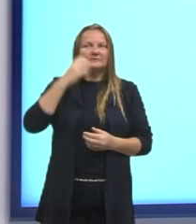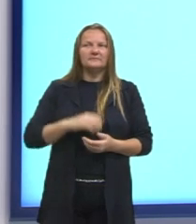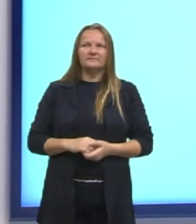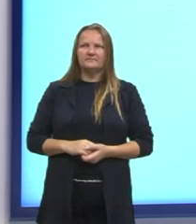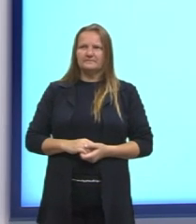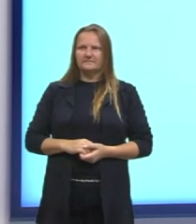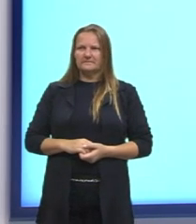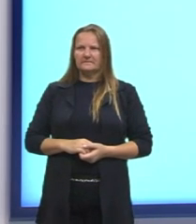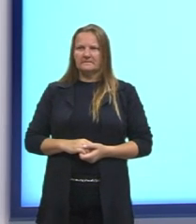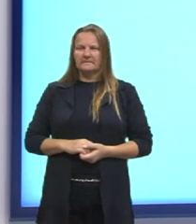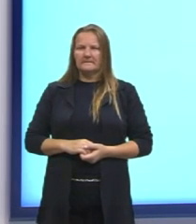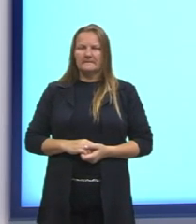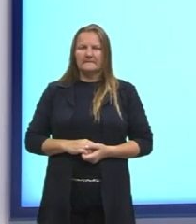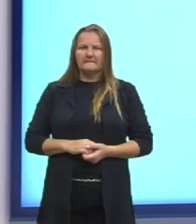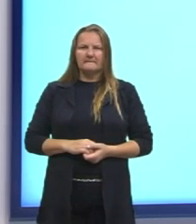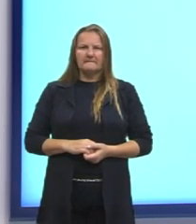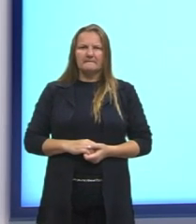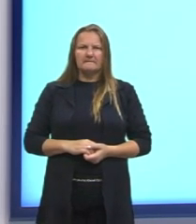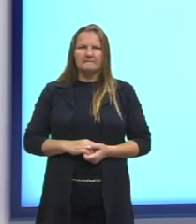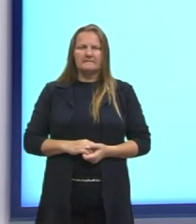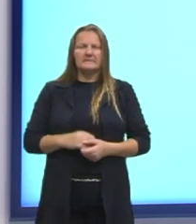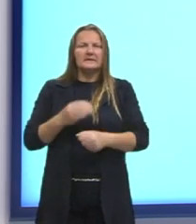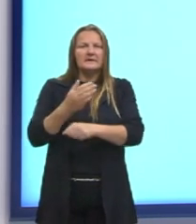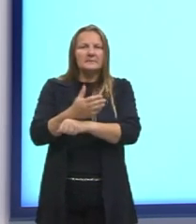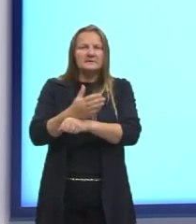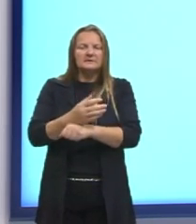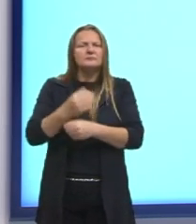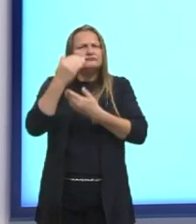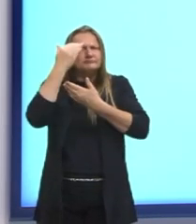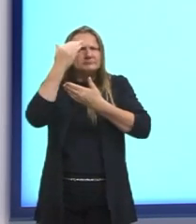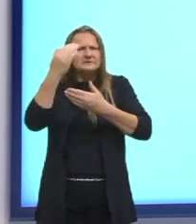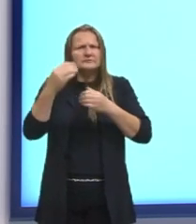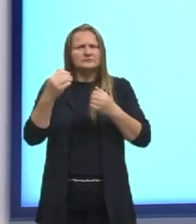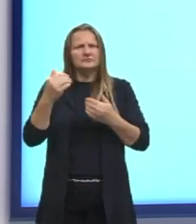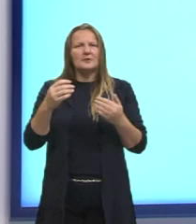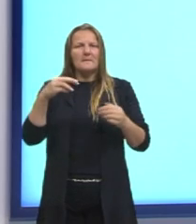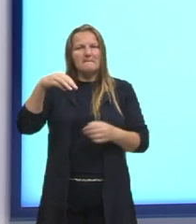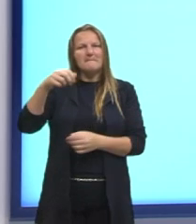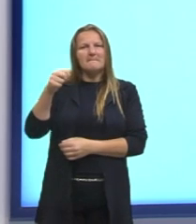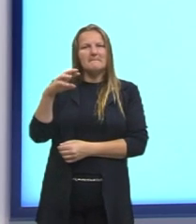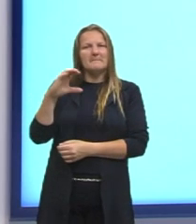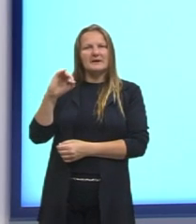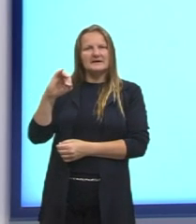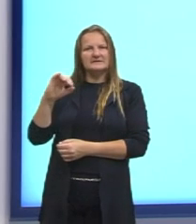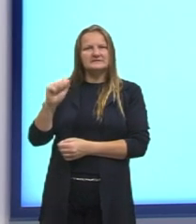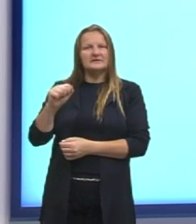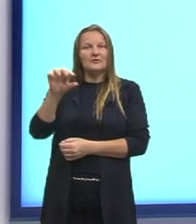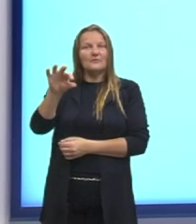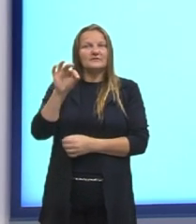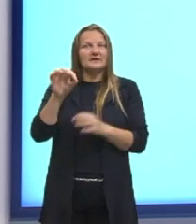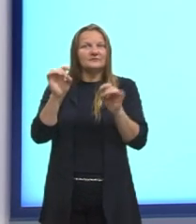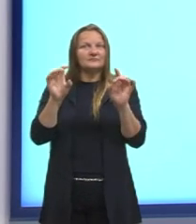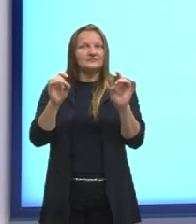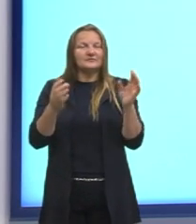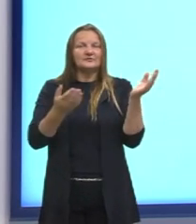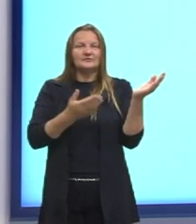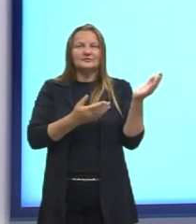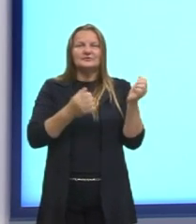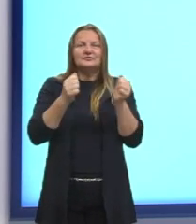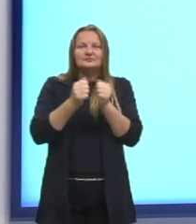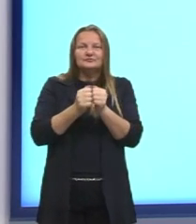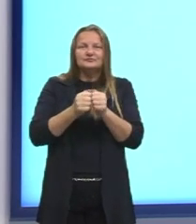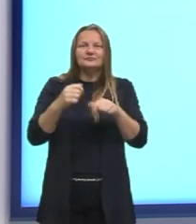isso, pessoal, a minha participação. Eu agradeço bastante a professora Márcia por ter me convidado. Atualmente, eu estou